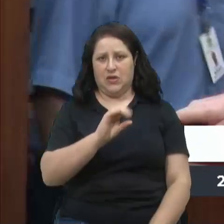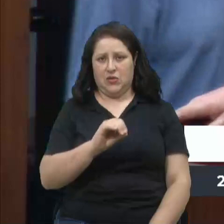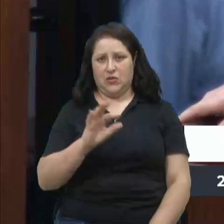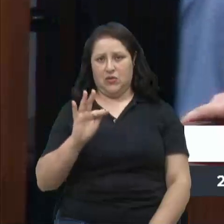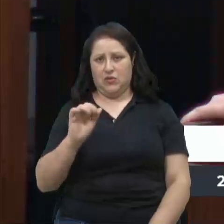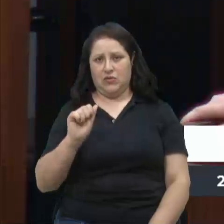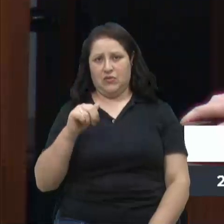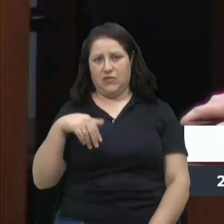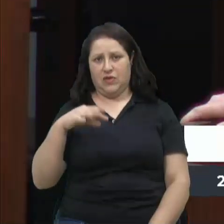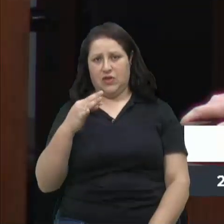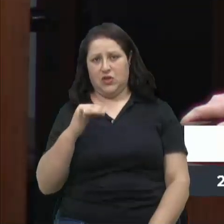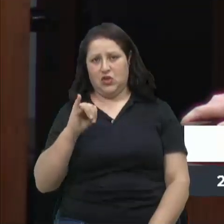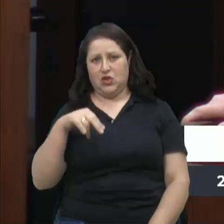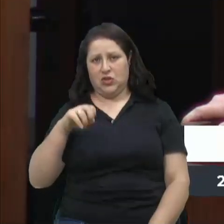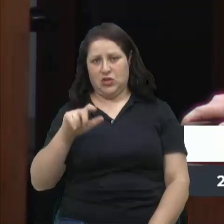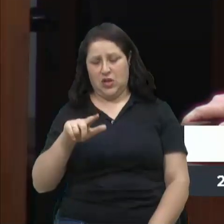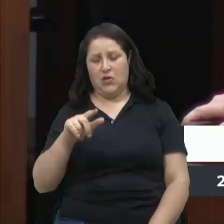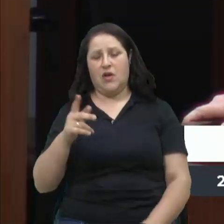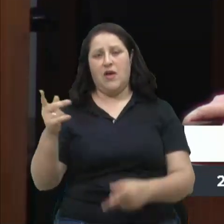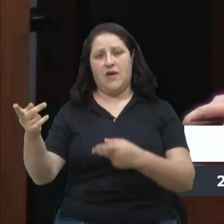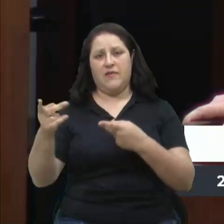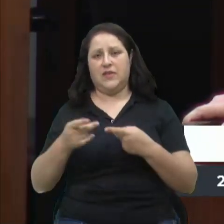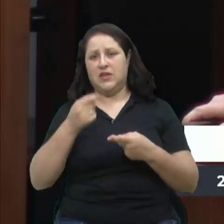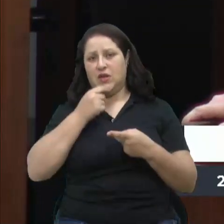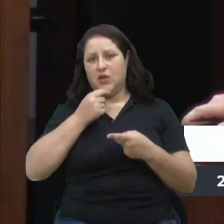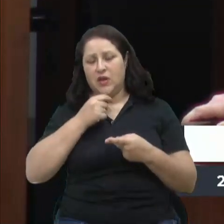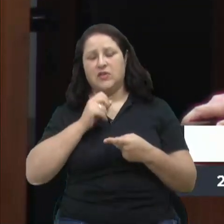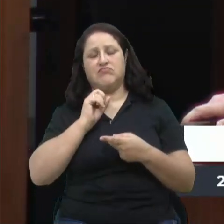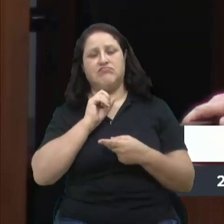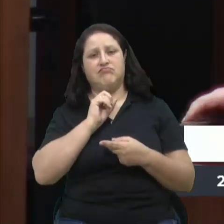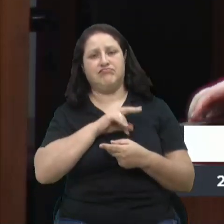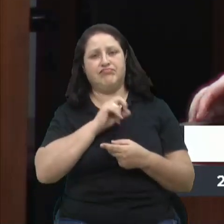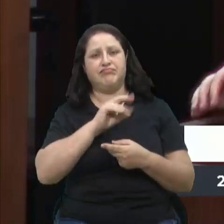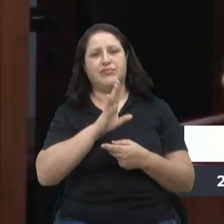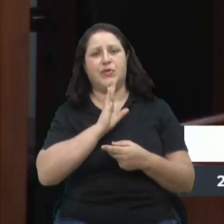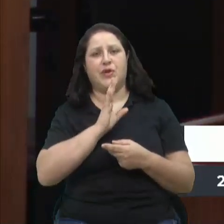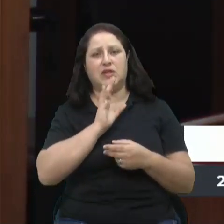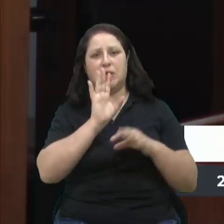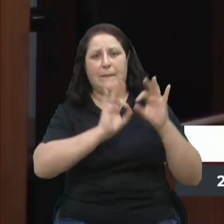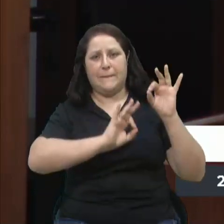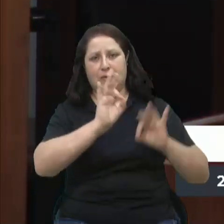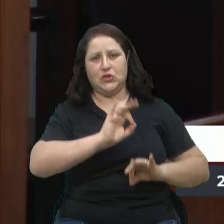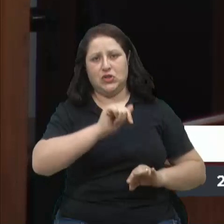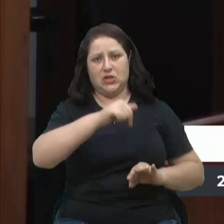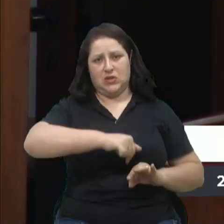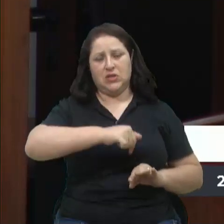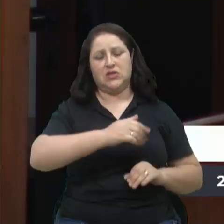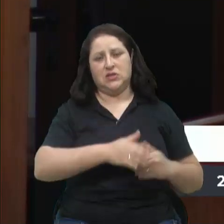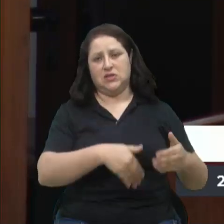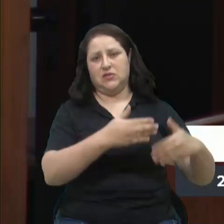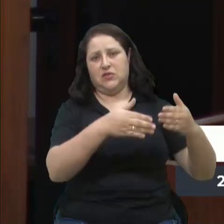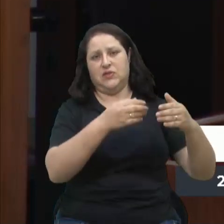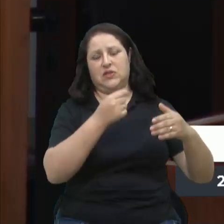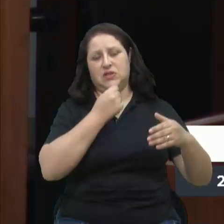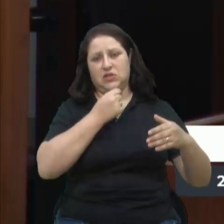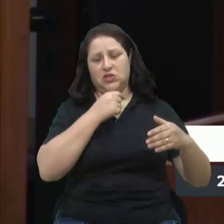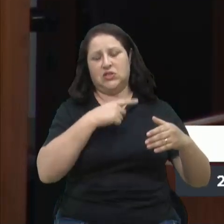Sul para conhecer alguns projetos que são desenvolvidos em Caxias, muitos deles com